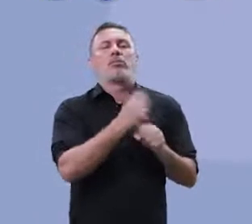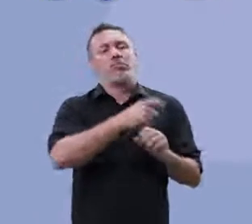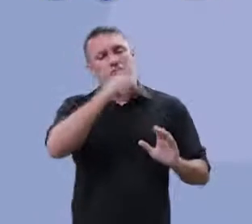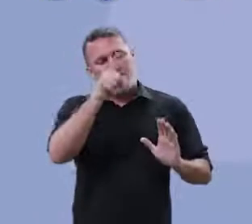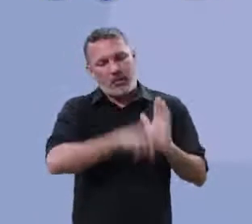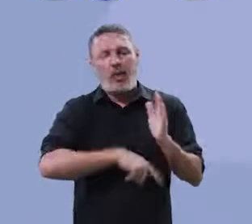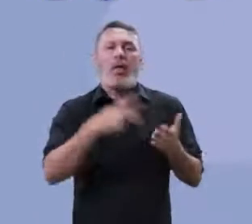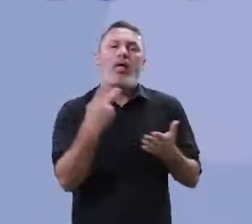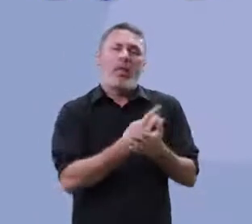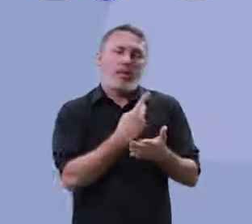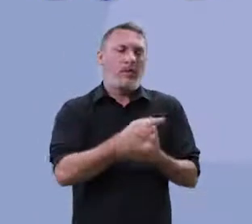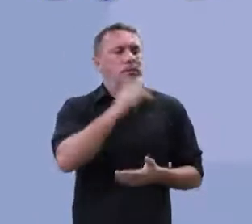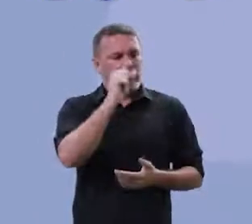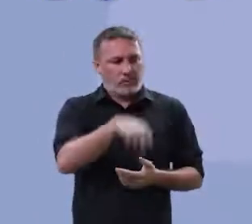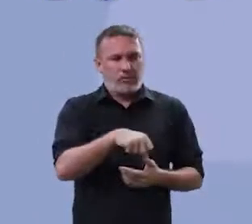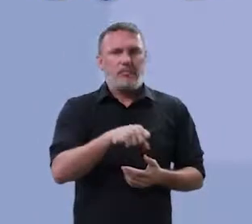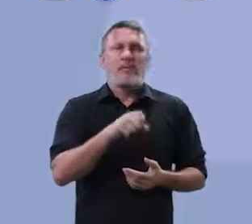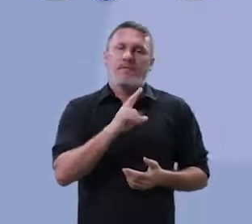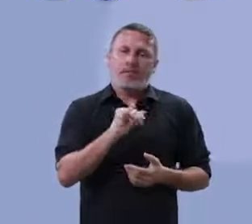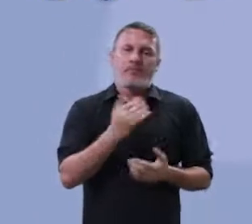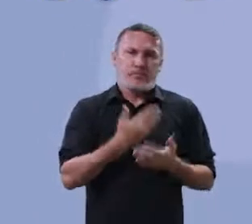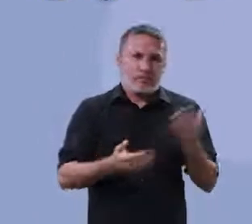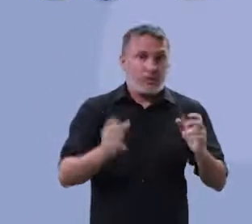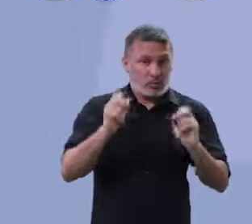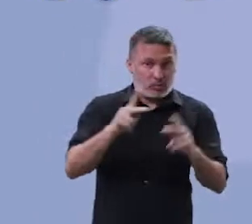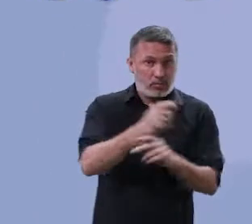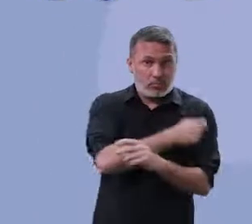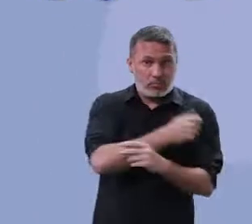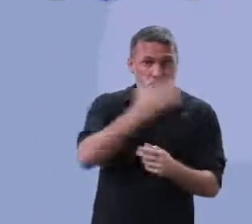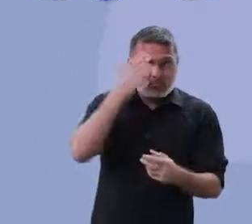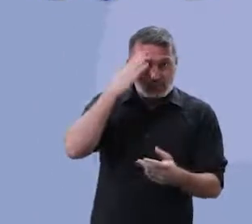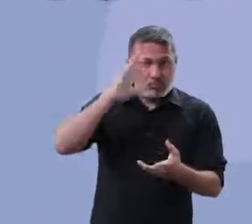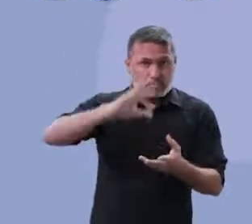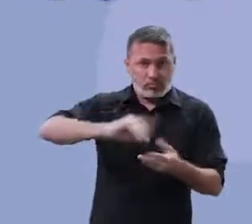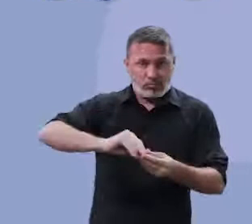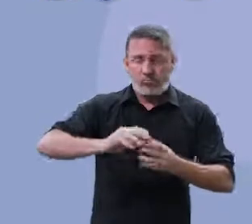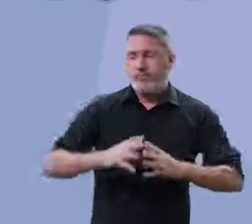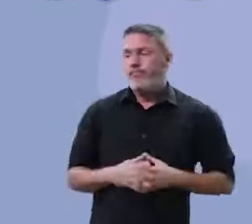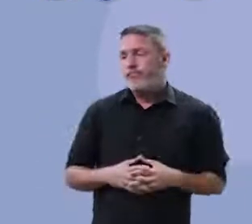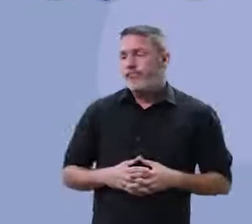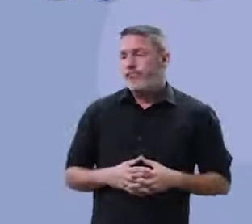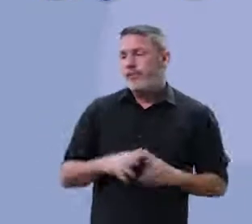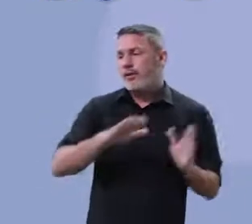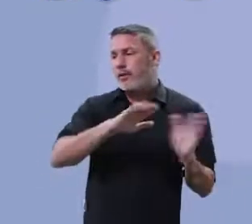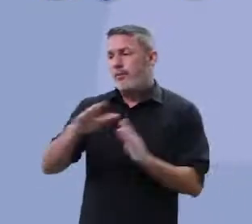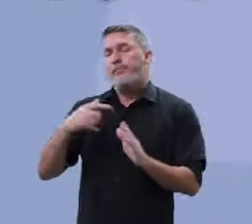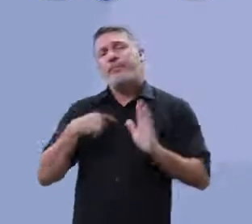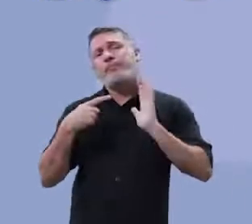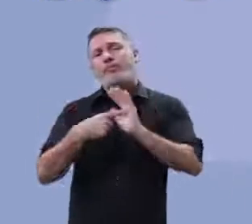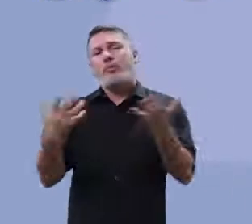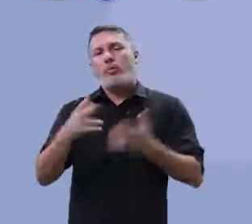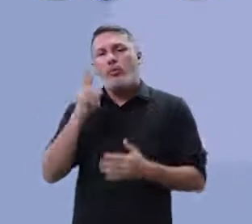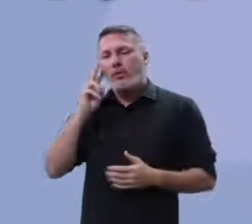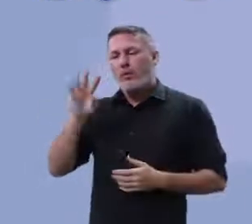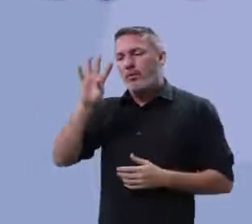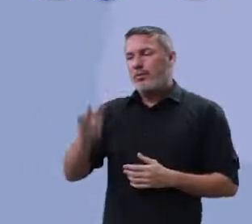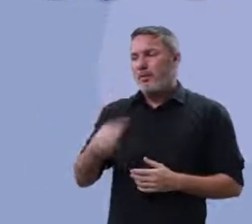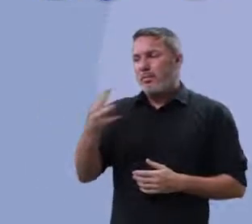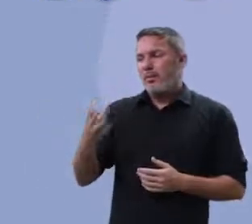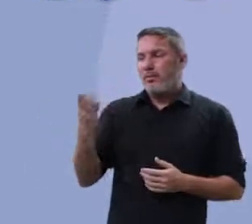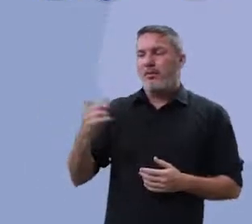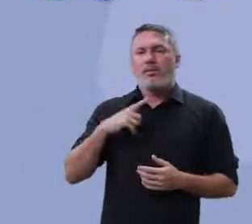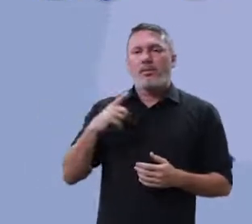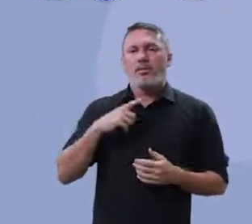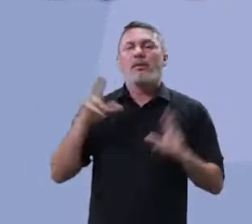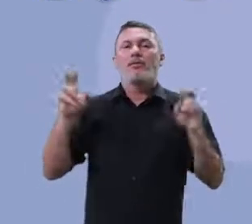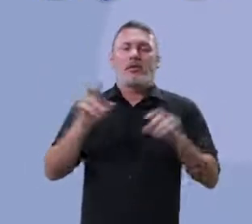Eles vão contabilizar como um erro e você vai perder ponto. Tá bom, meu aluno? Então, vamos lá. Então, eu vou mostrar pra vocês agora essa tabela